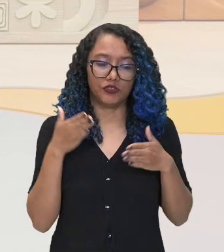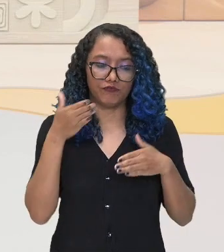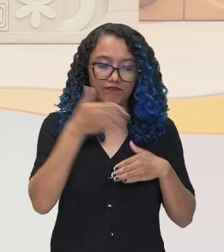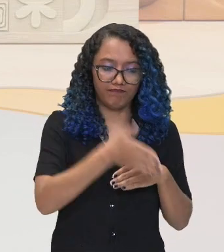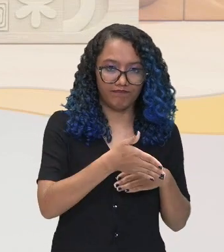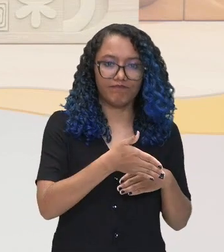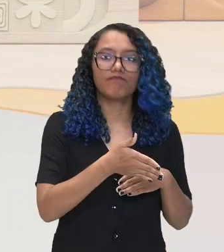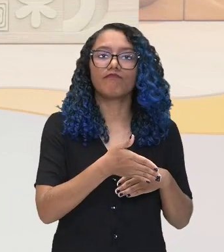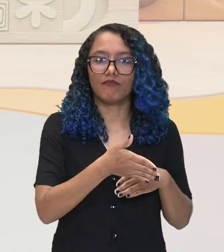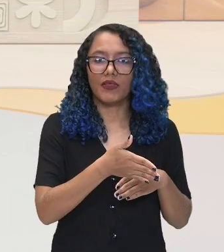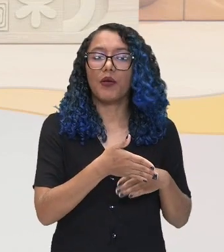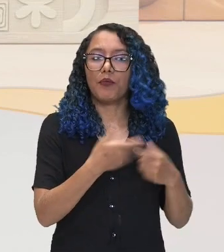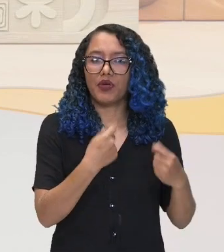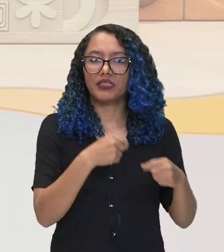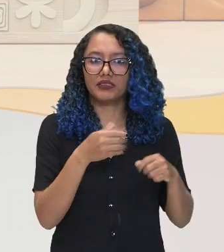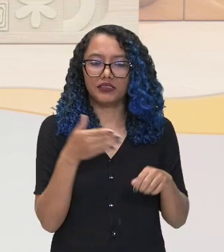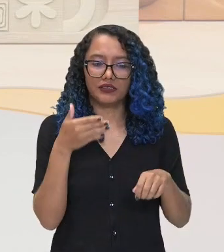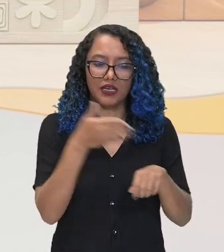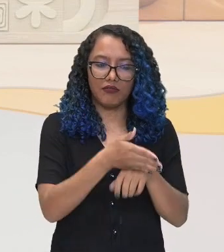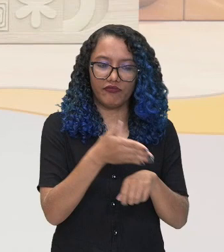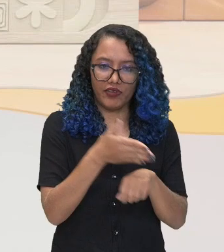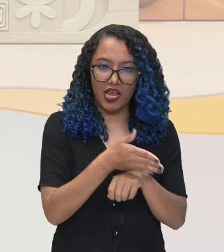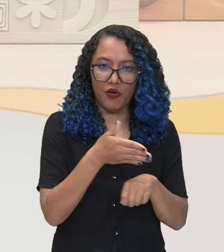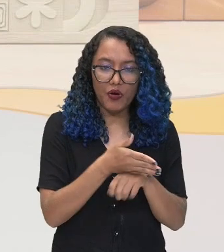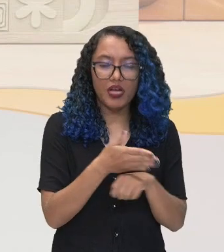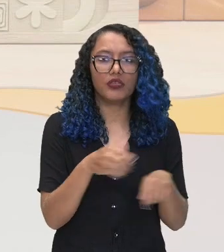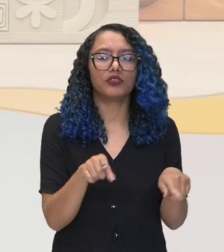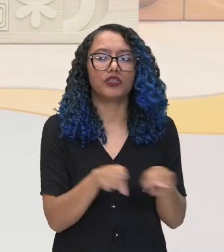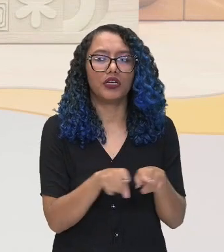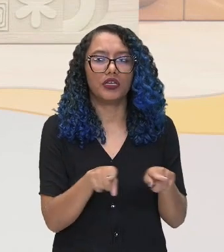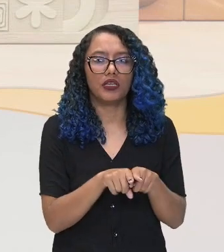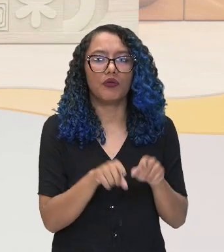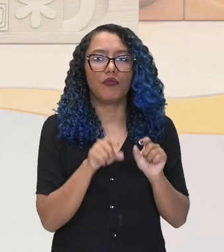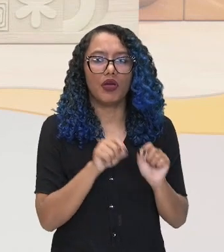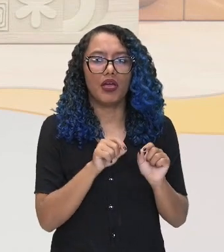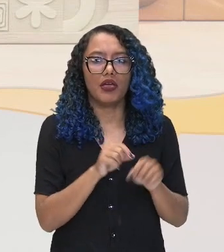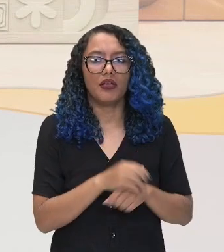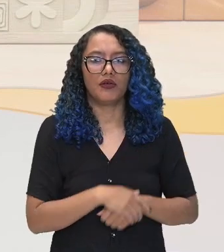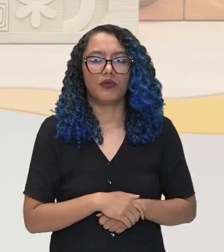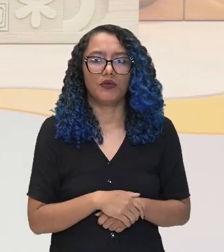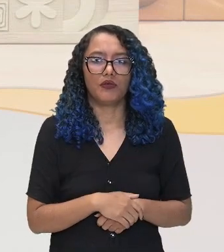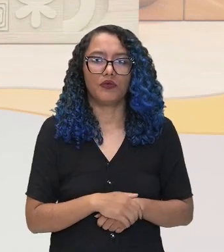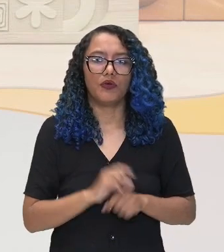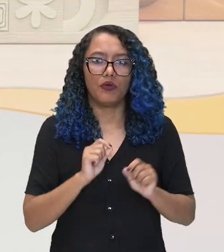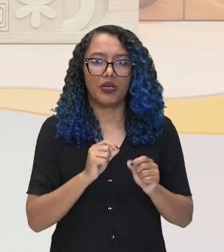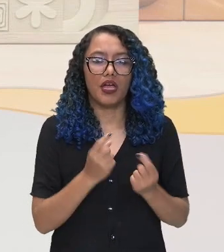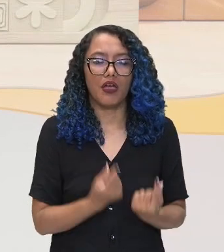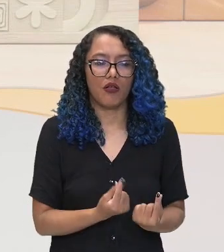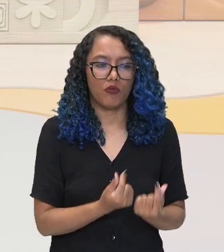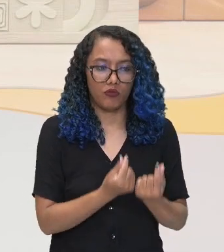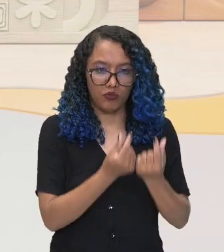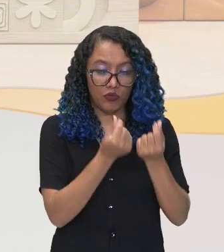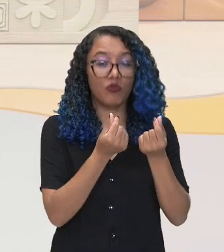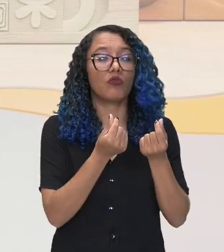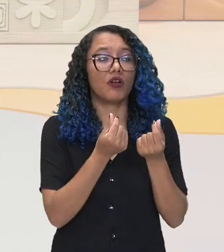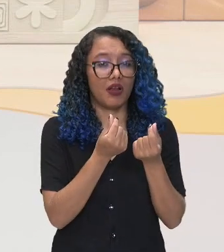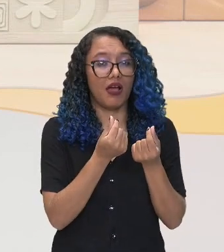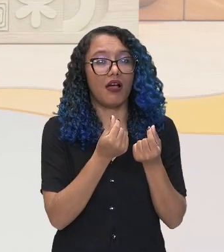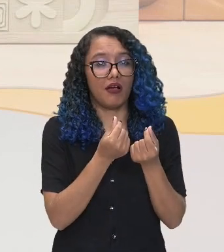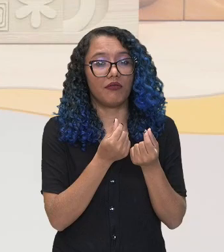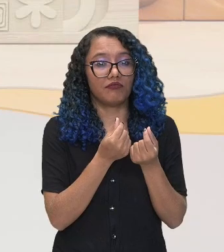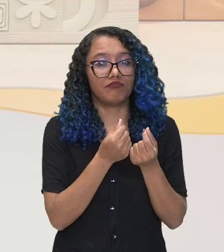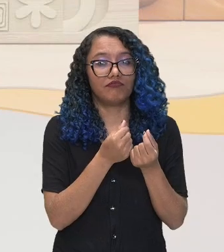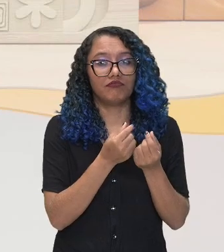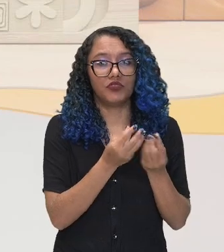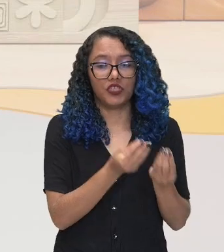naquele local, se fazer presente ali e fazer com que aquelas terras se tornem produtivas para as coroas. E nesse momento, vamos